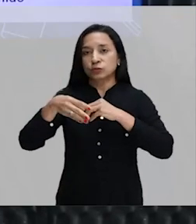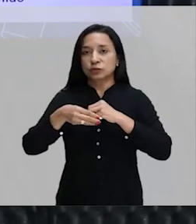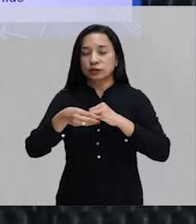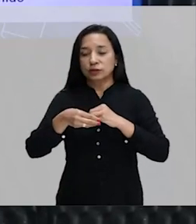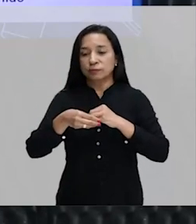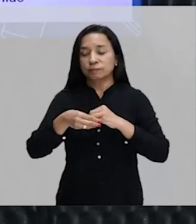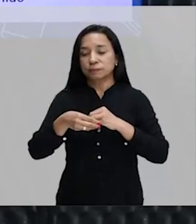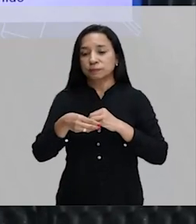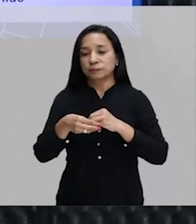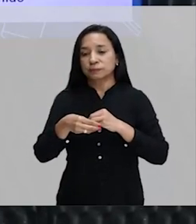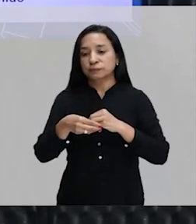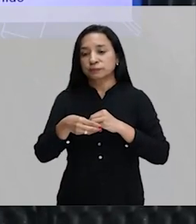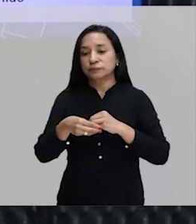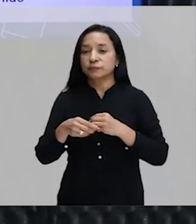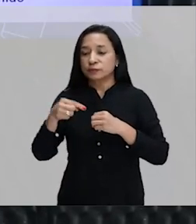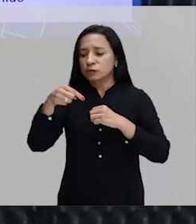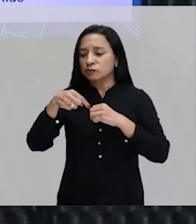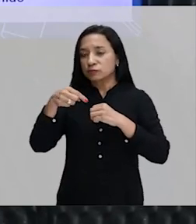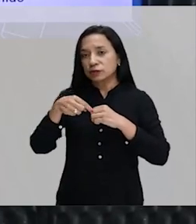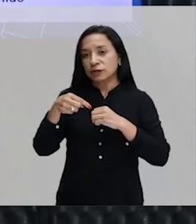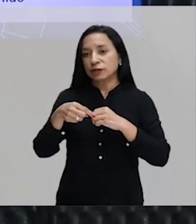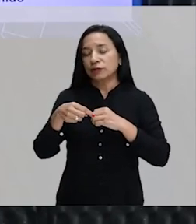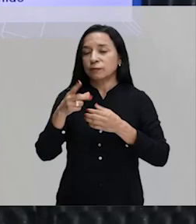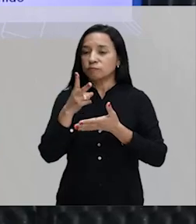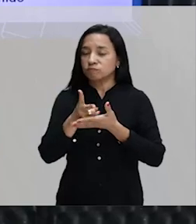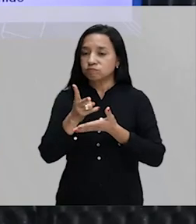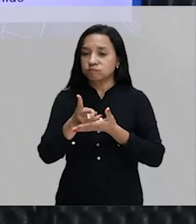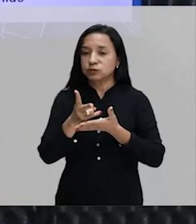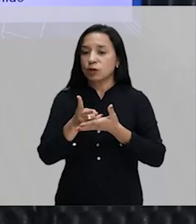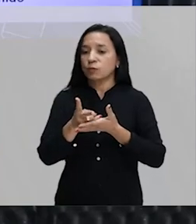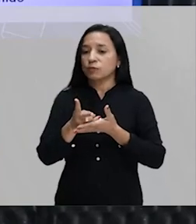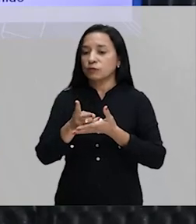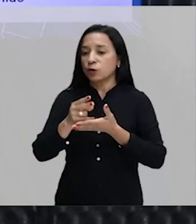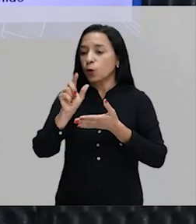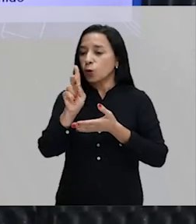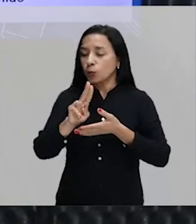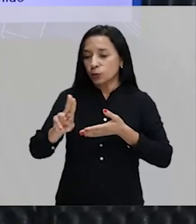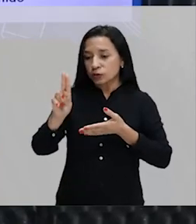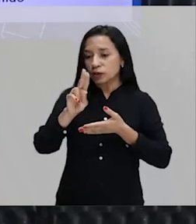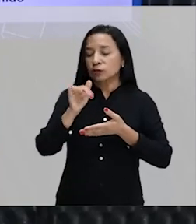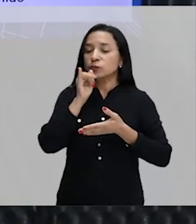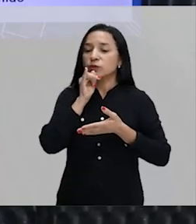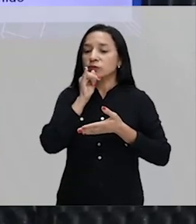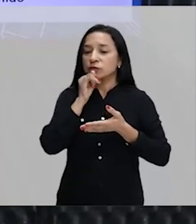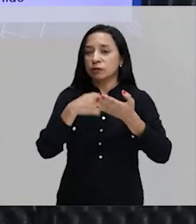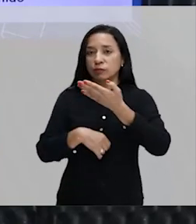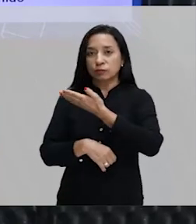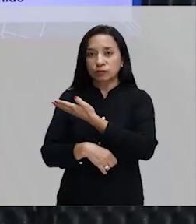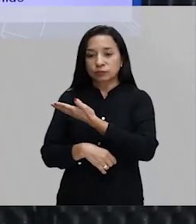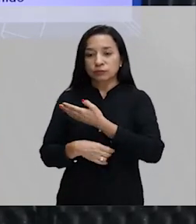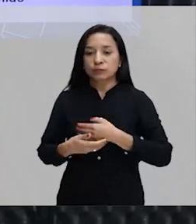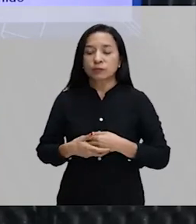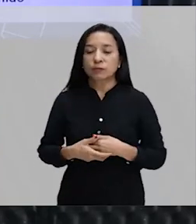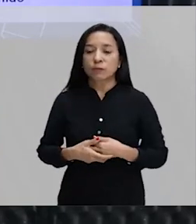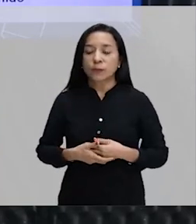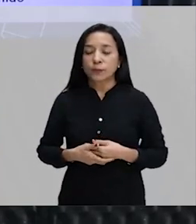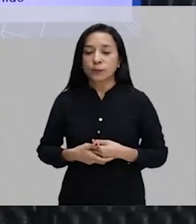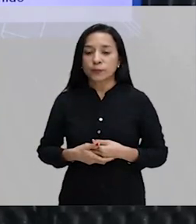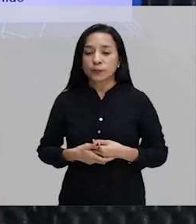e esse auxiliar é quem vai ser conjugado olha só yo haya